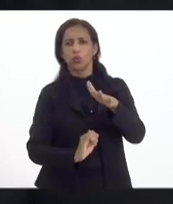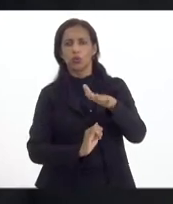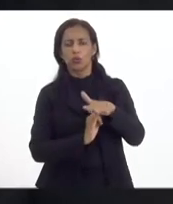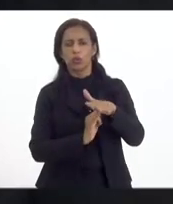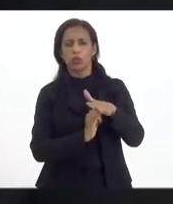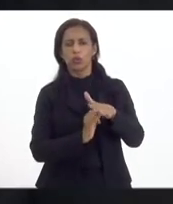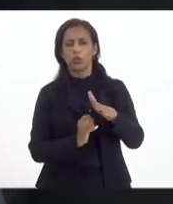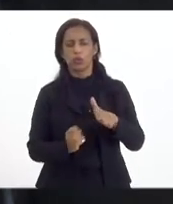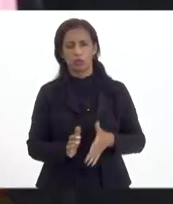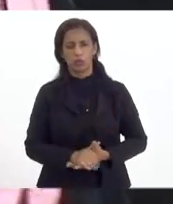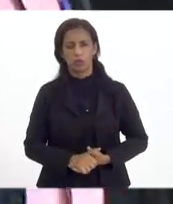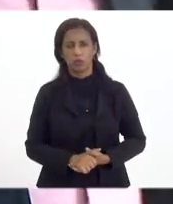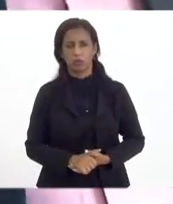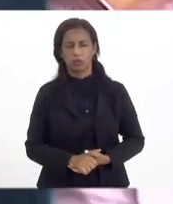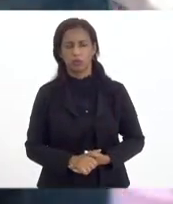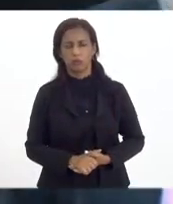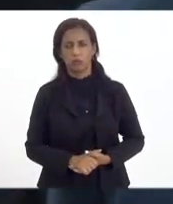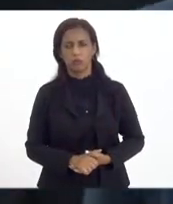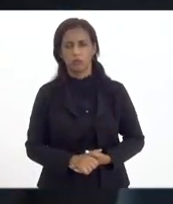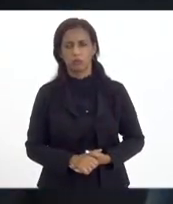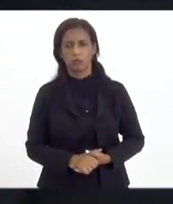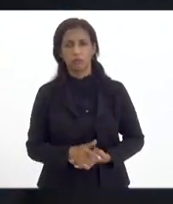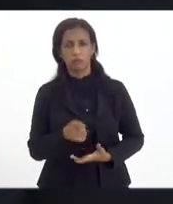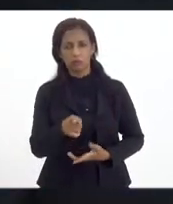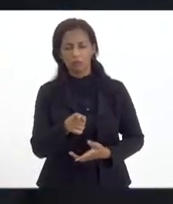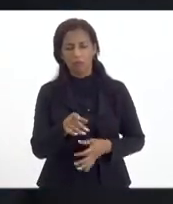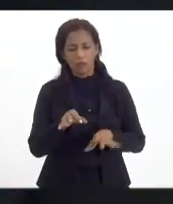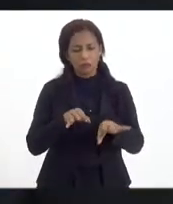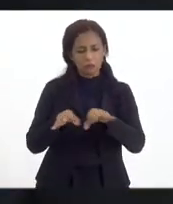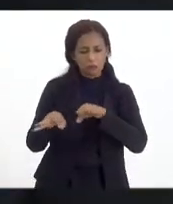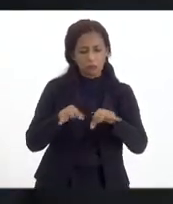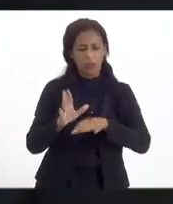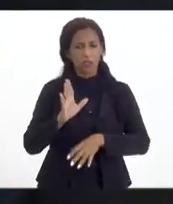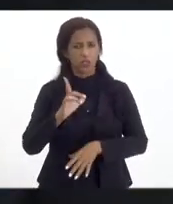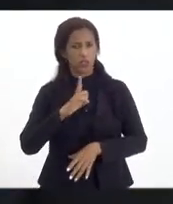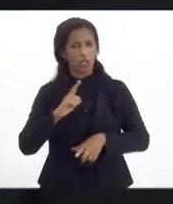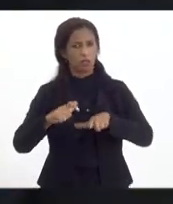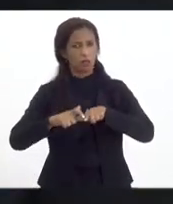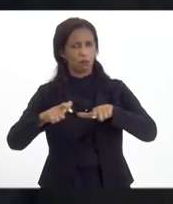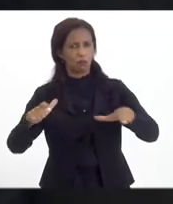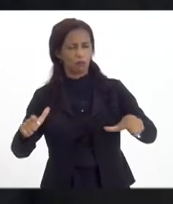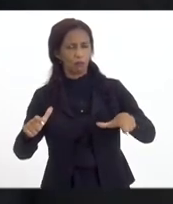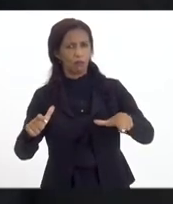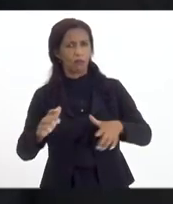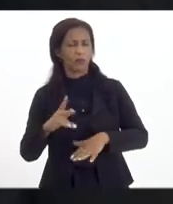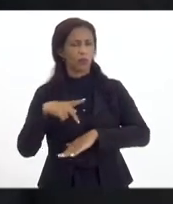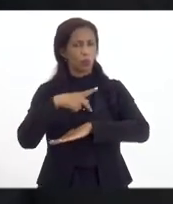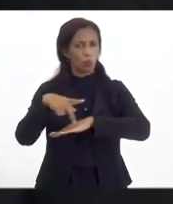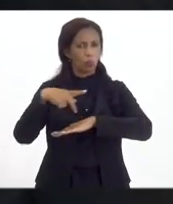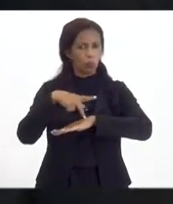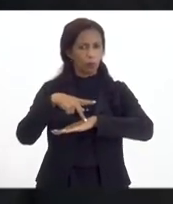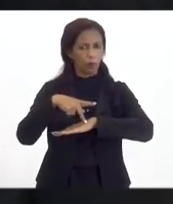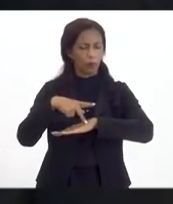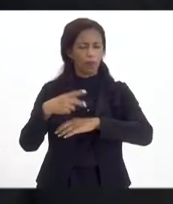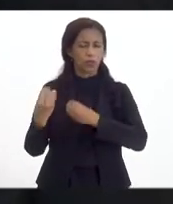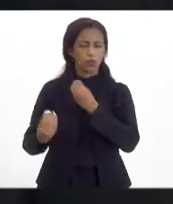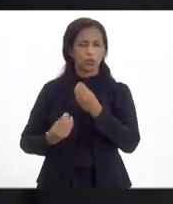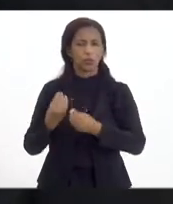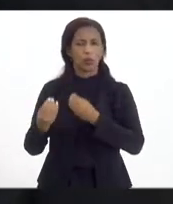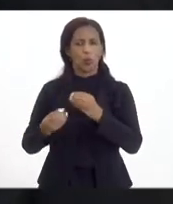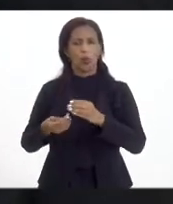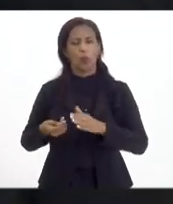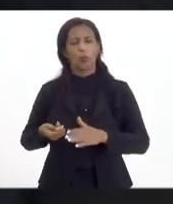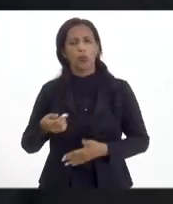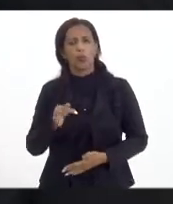financeiras. do mecanismo já é amplamente difundido no país, como no caso do